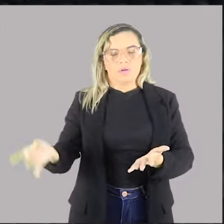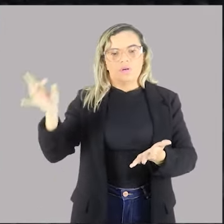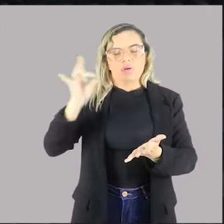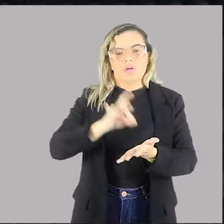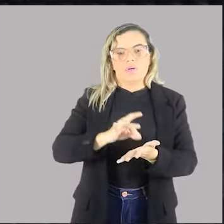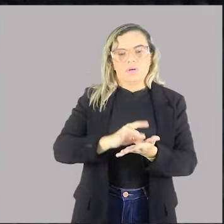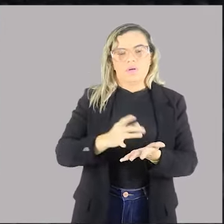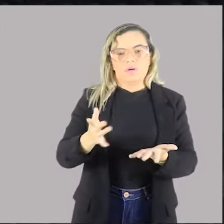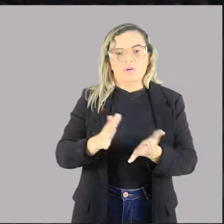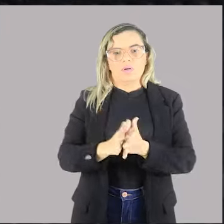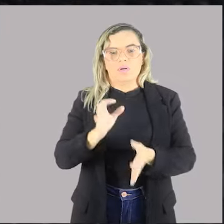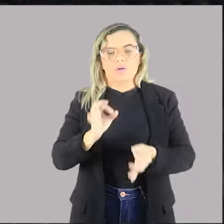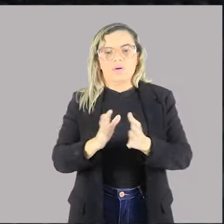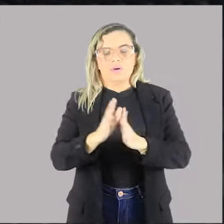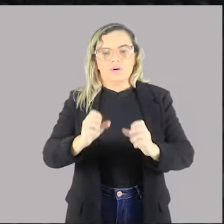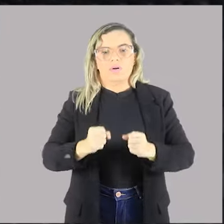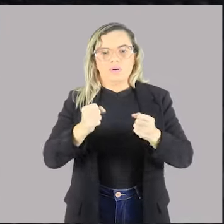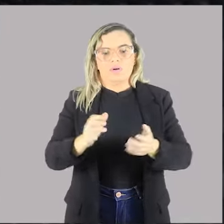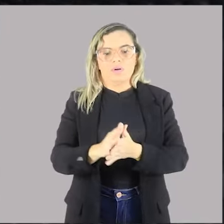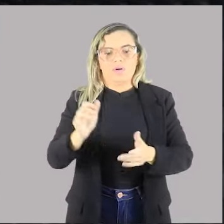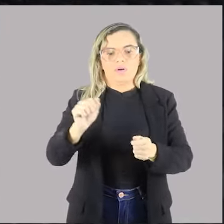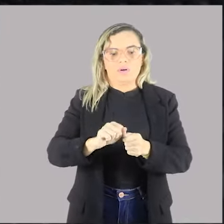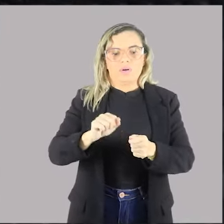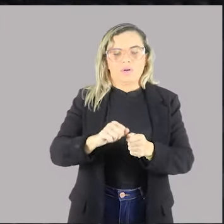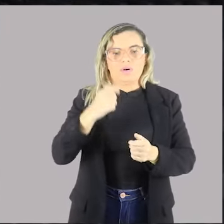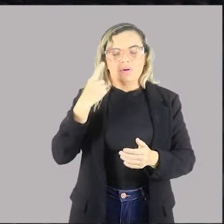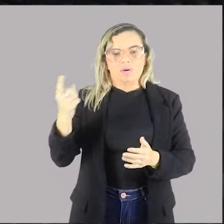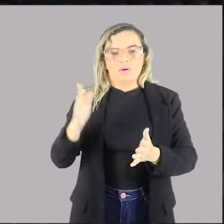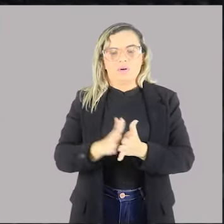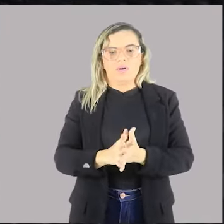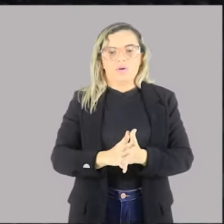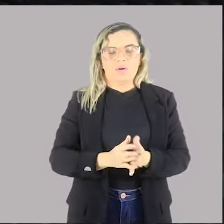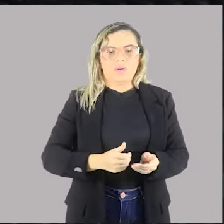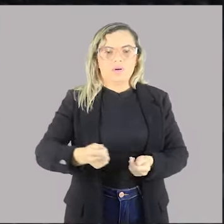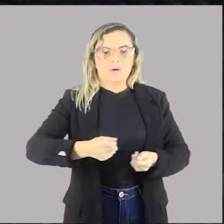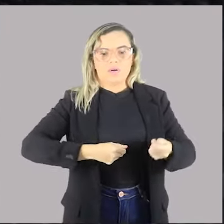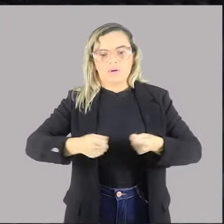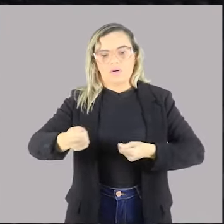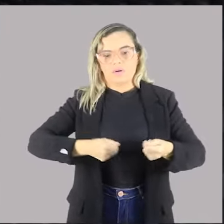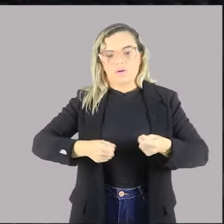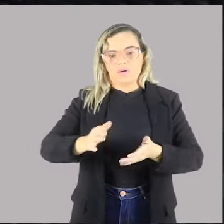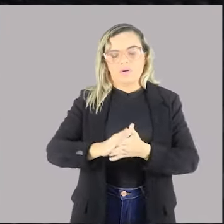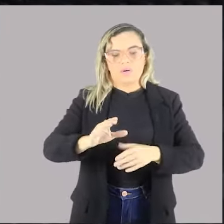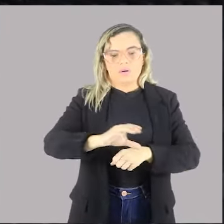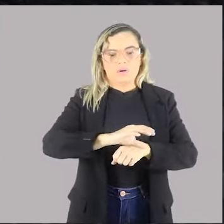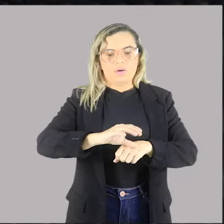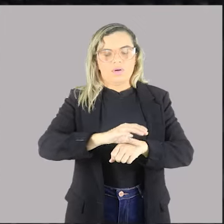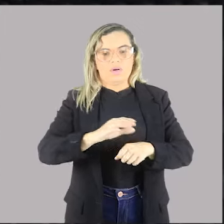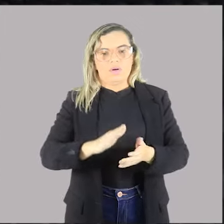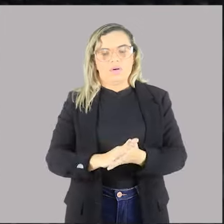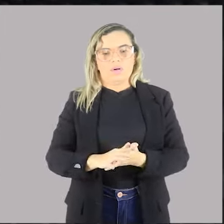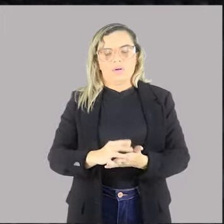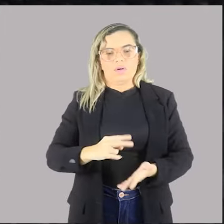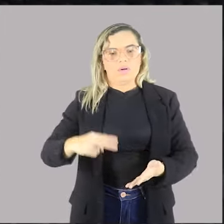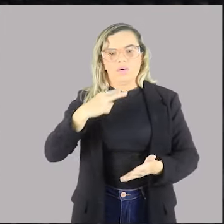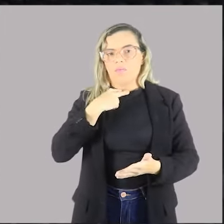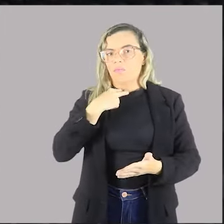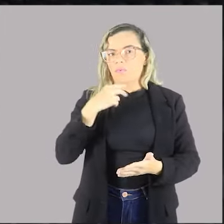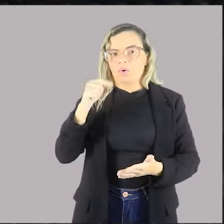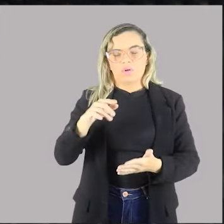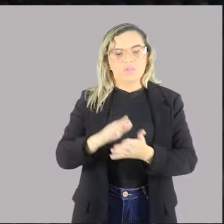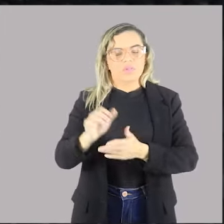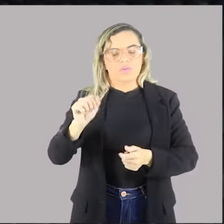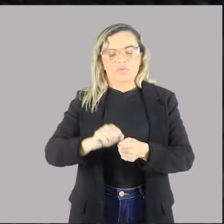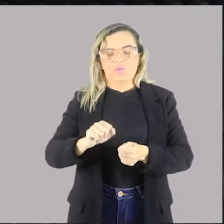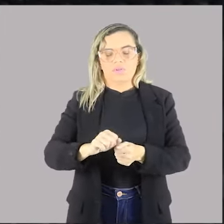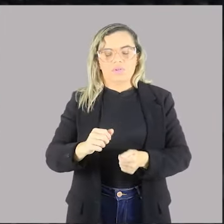qualquer juízo possa fazê-lo. Isso é uma questão de controle de constitucionalidade, que não pode ser realizada por agentes administrativos.